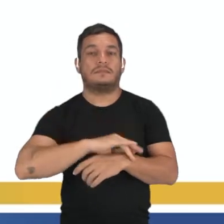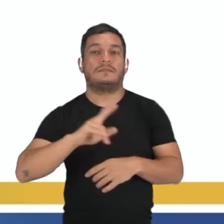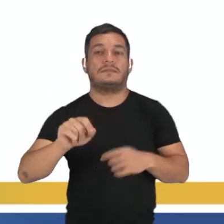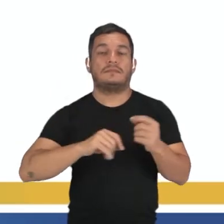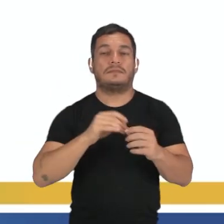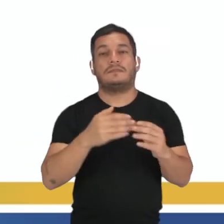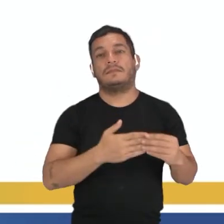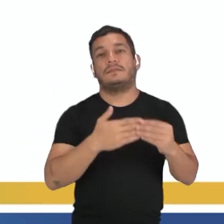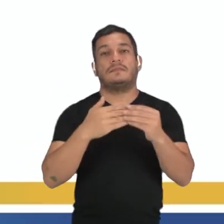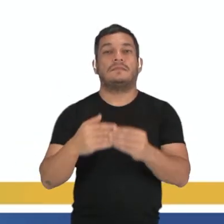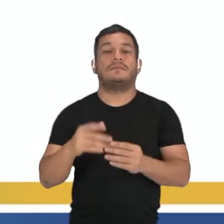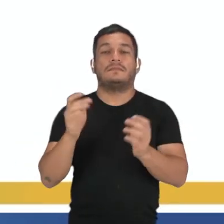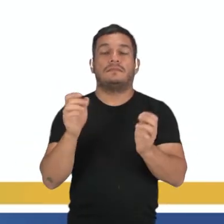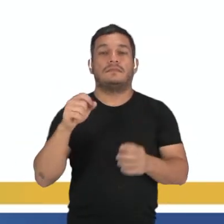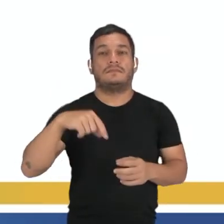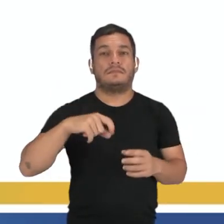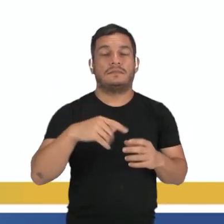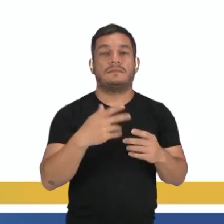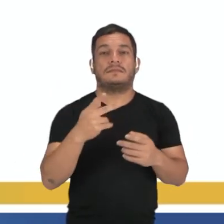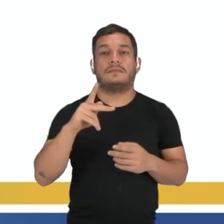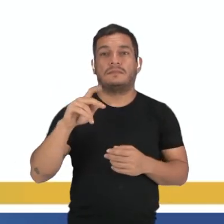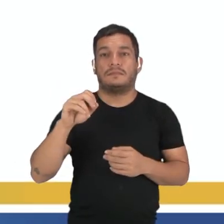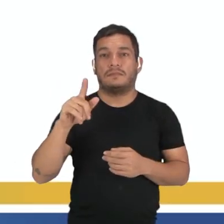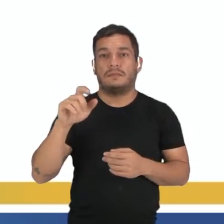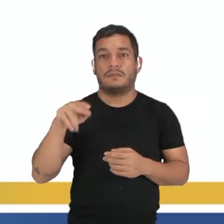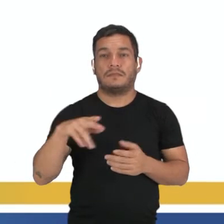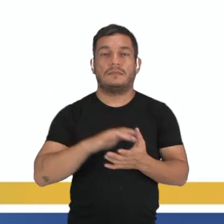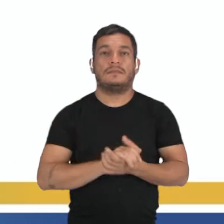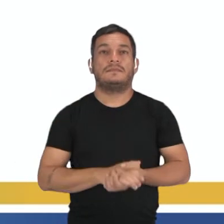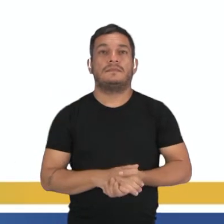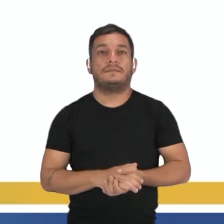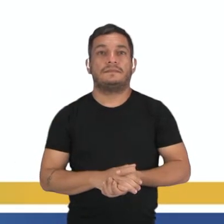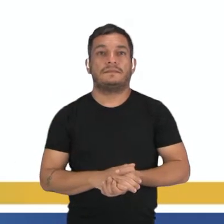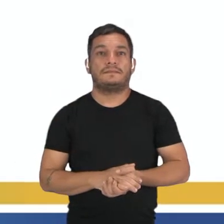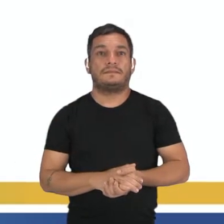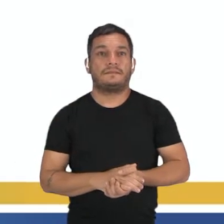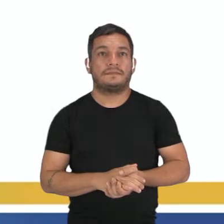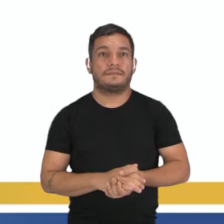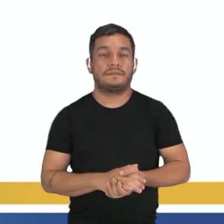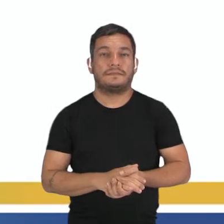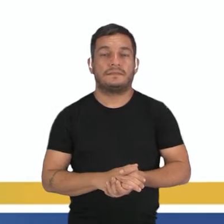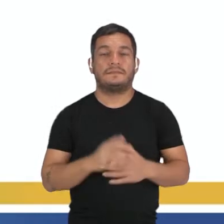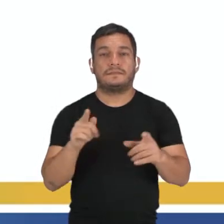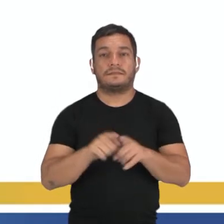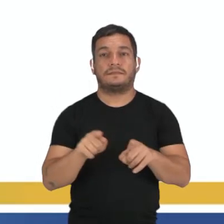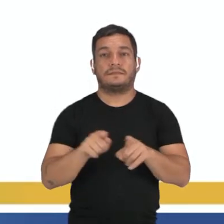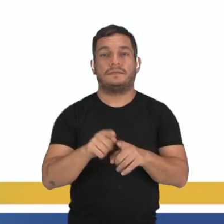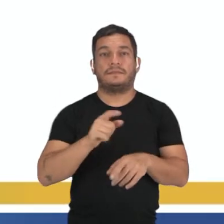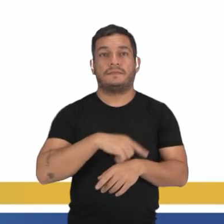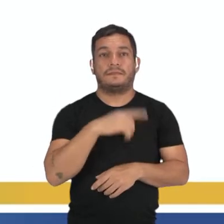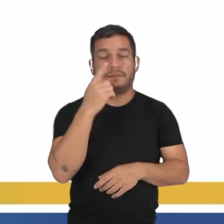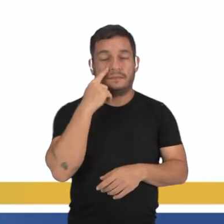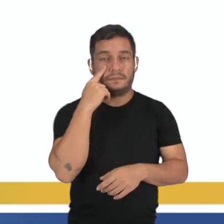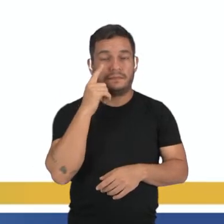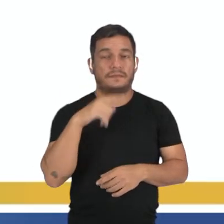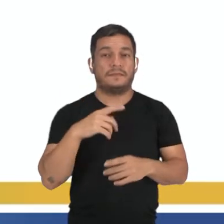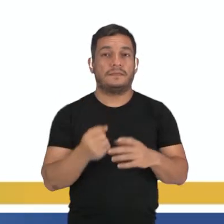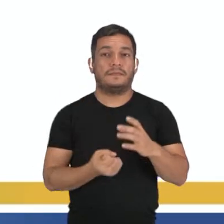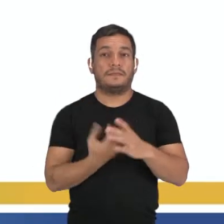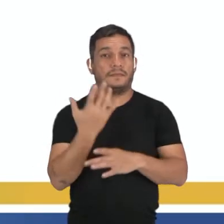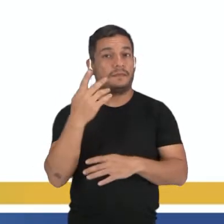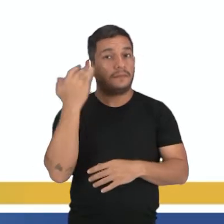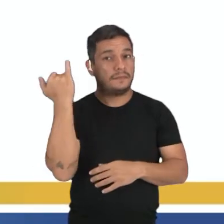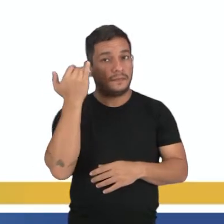acabar carregando os grãos de polis de uma para a outra. E aí, quanto aos seus elementos reprodutores, também é